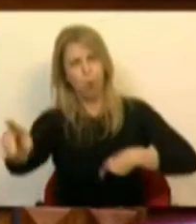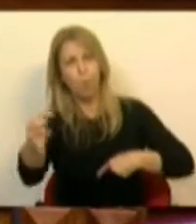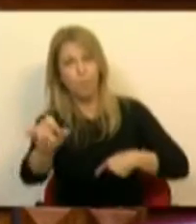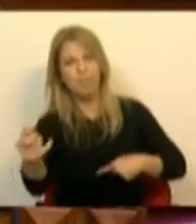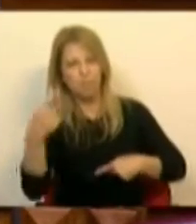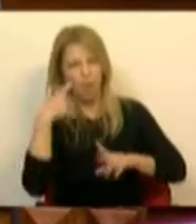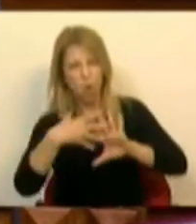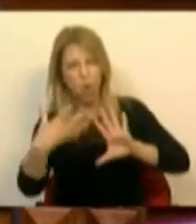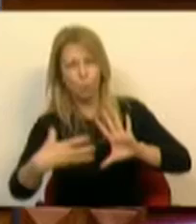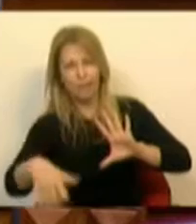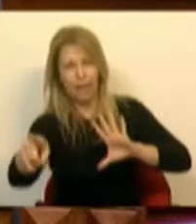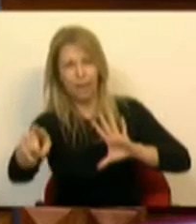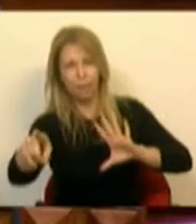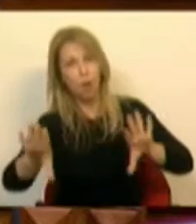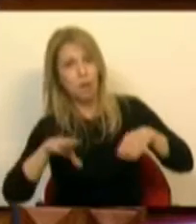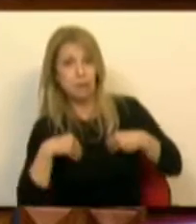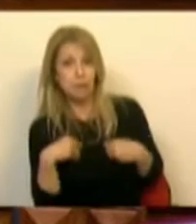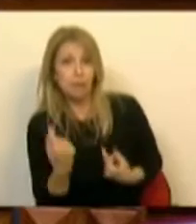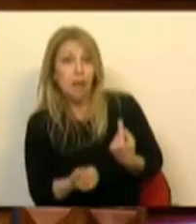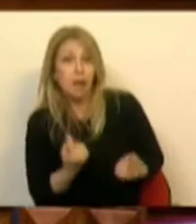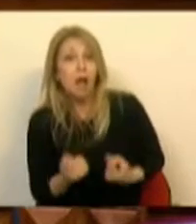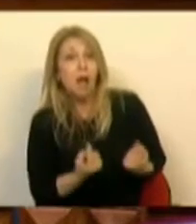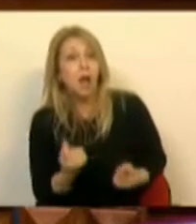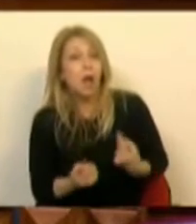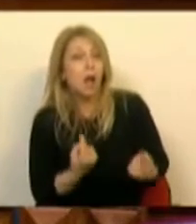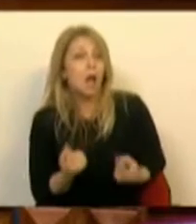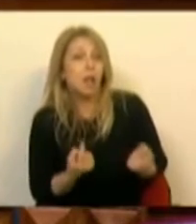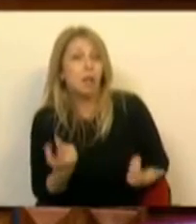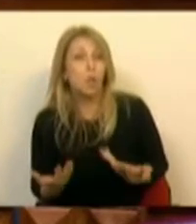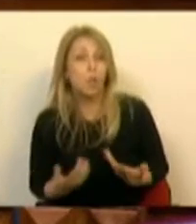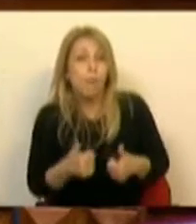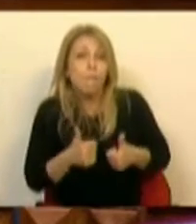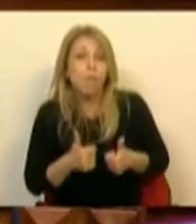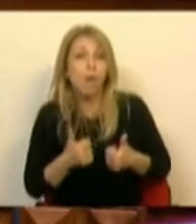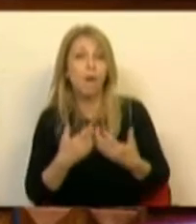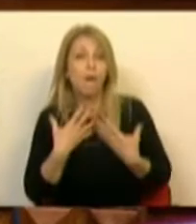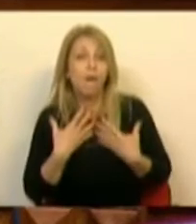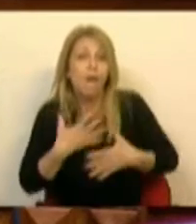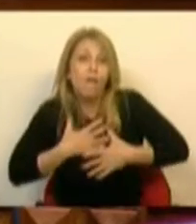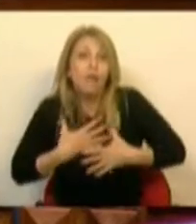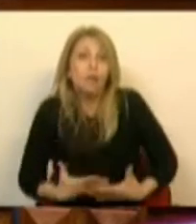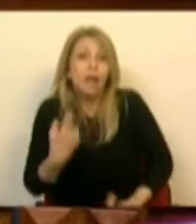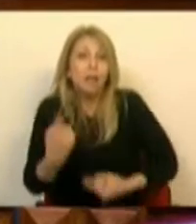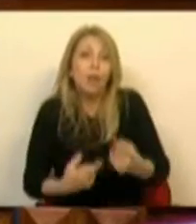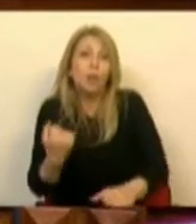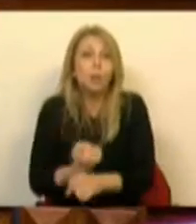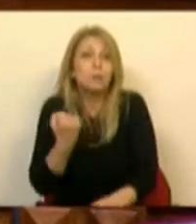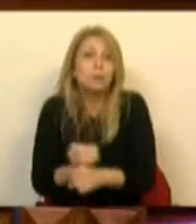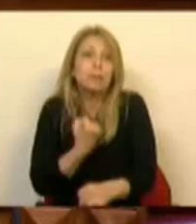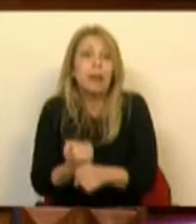atribuir alguma boa vontade, algum trabalho neste